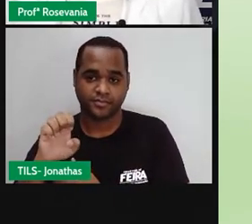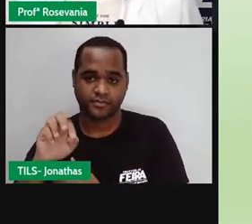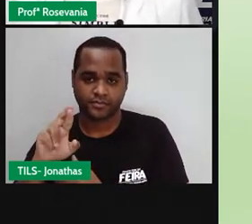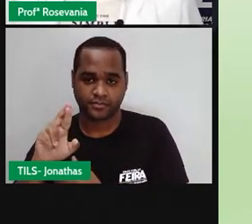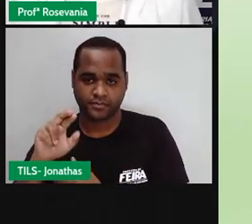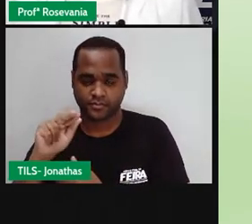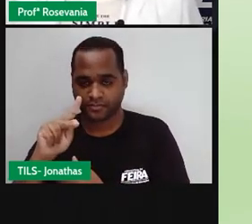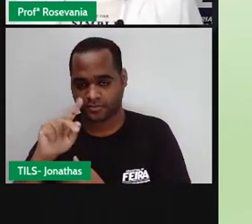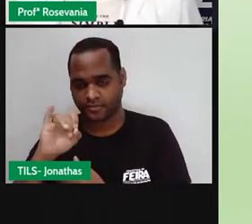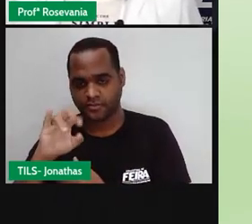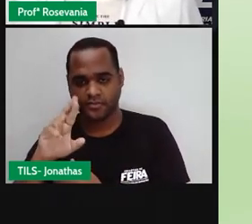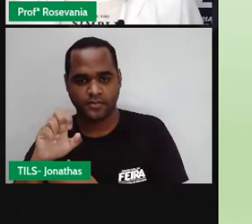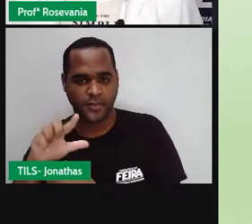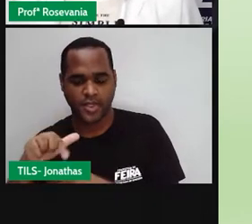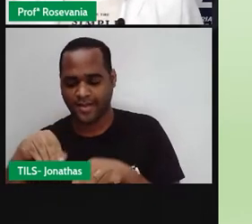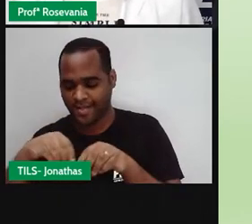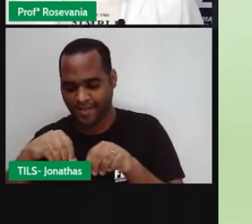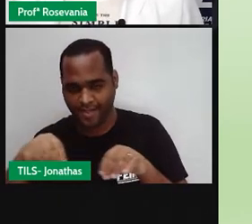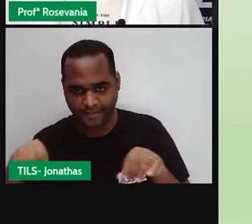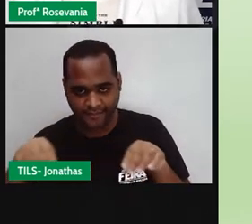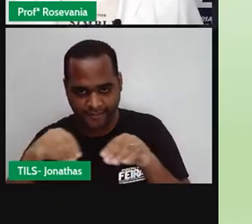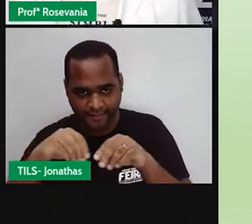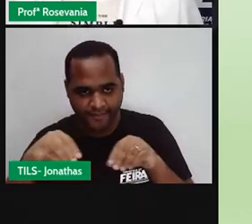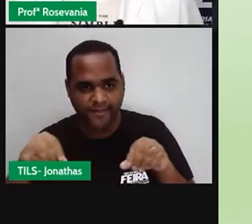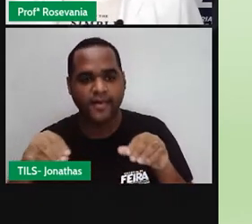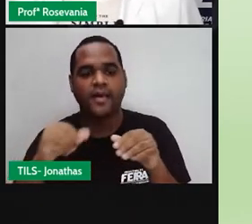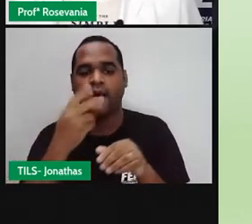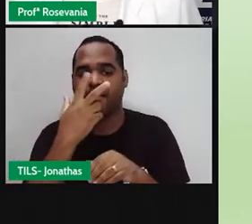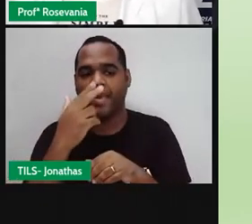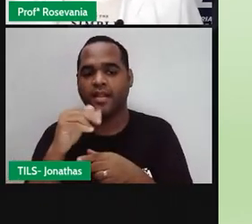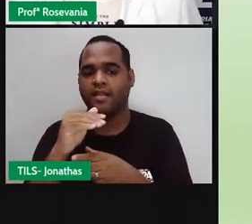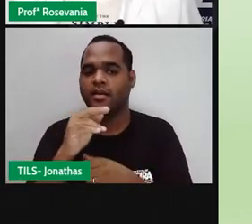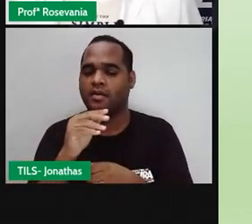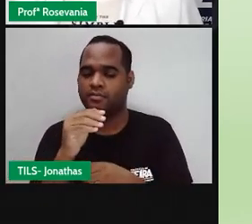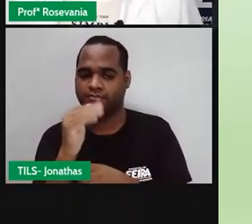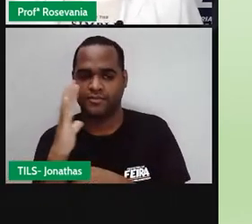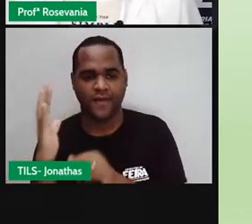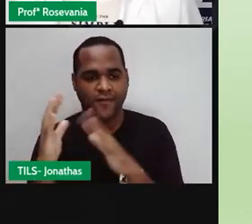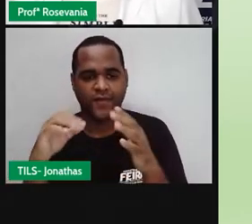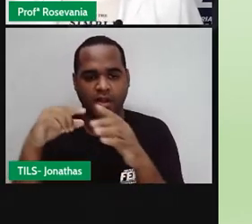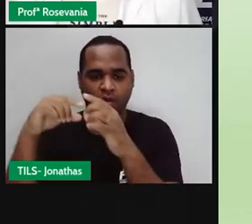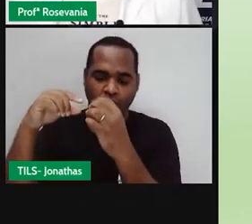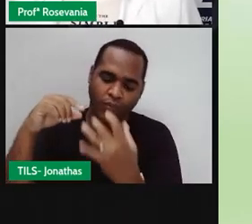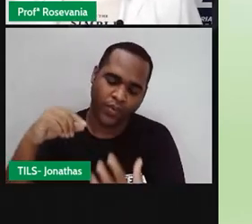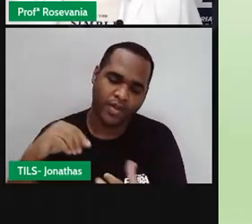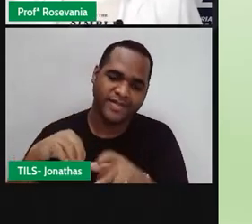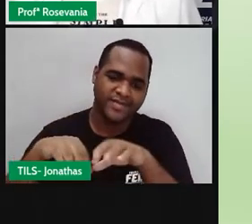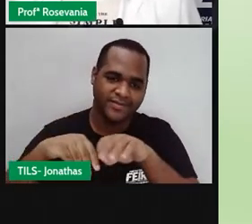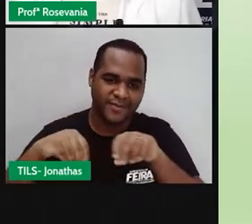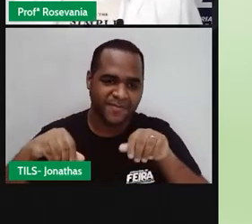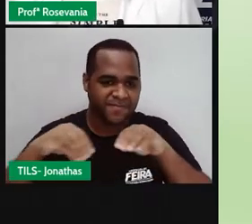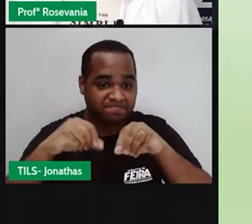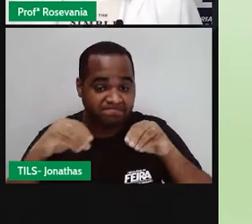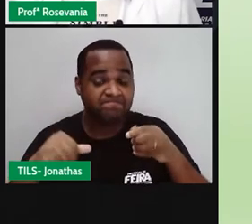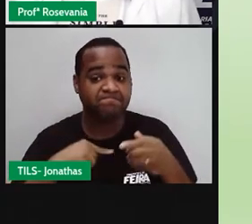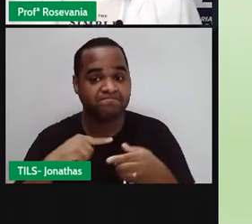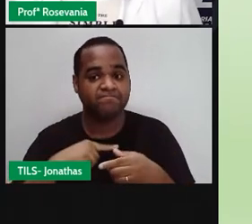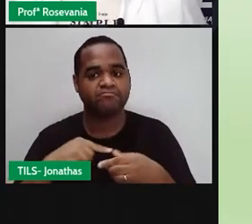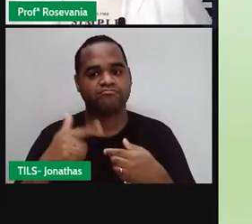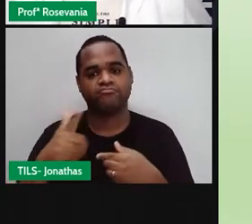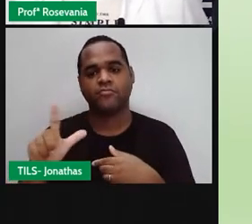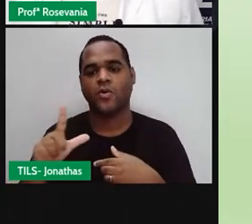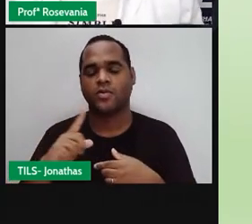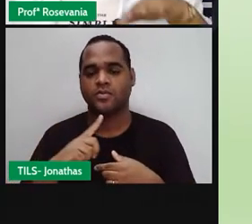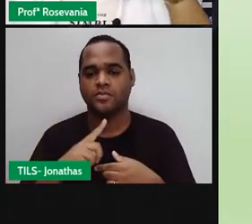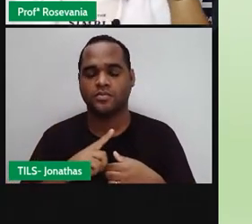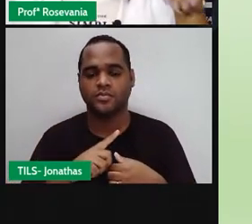vegetaçãozinha, essas folhas mortas, essas, né, plantas menorezinhas que a gente tem aqui, né, no solo, a gente tem,